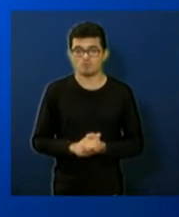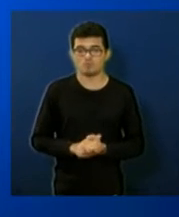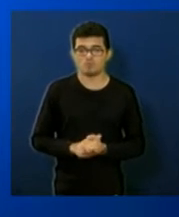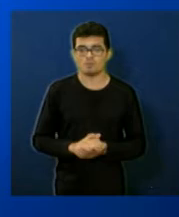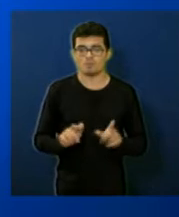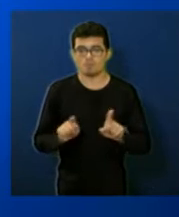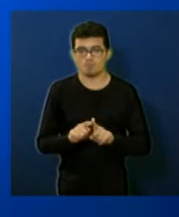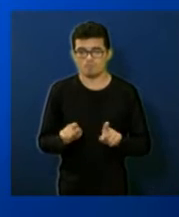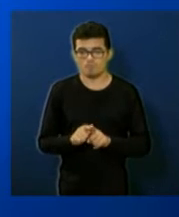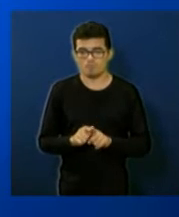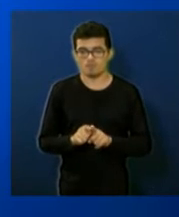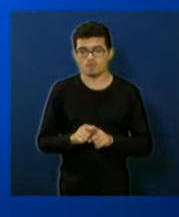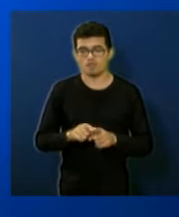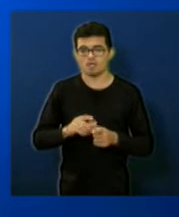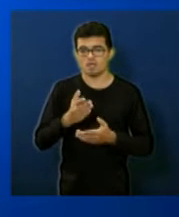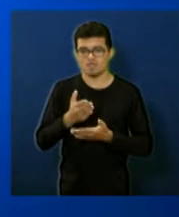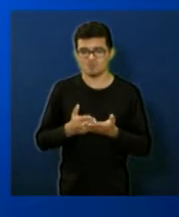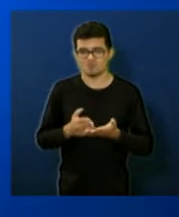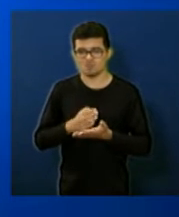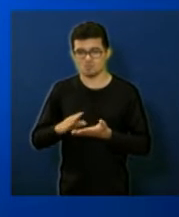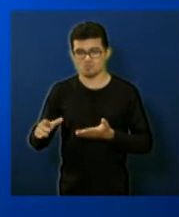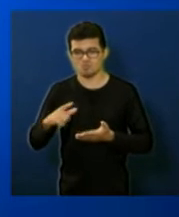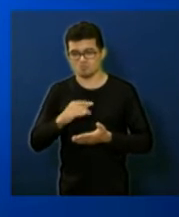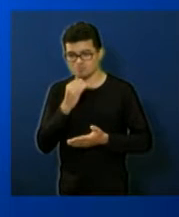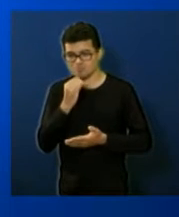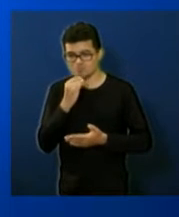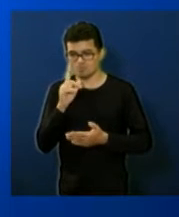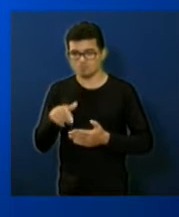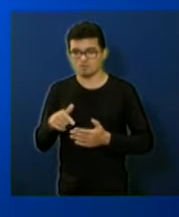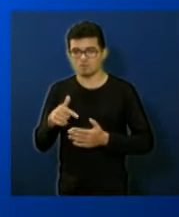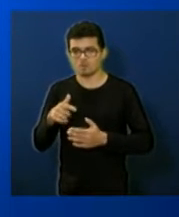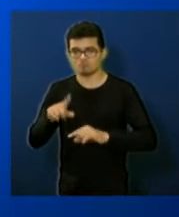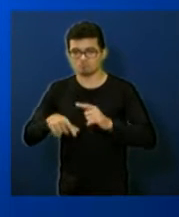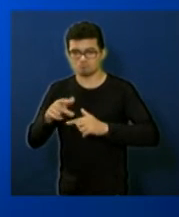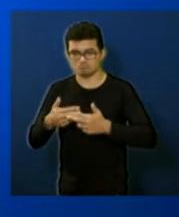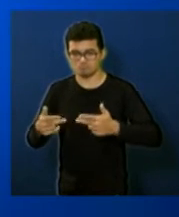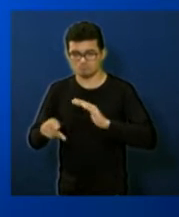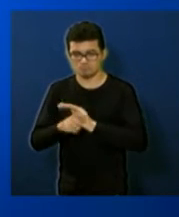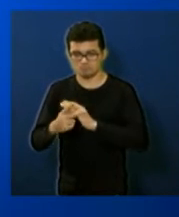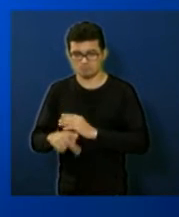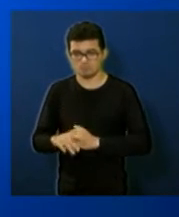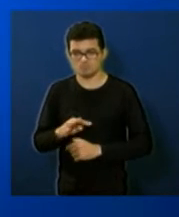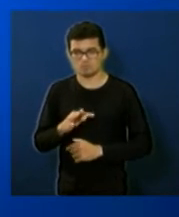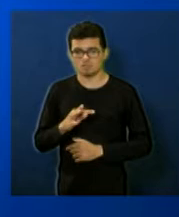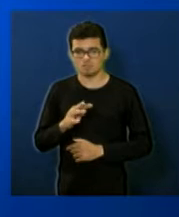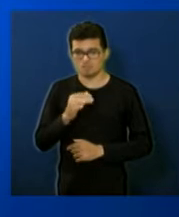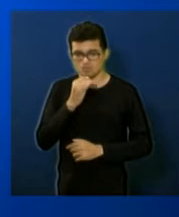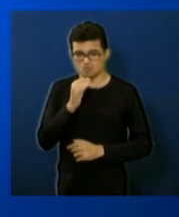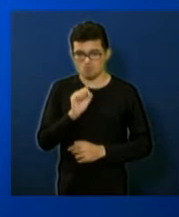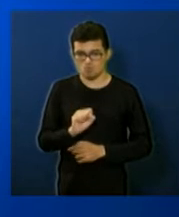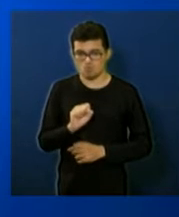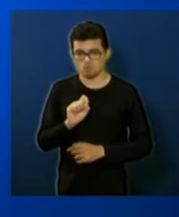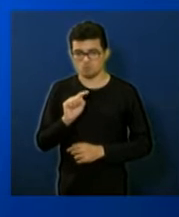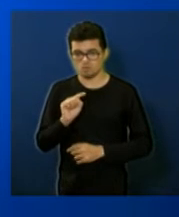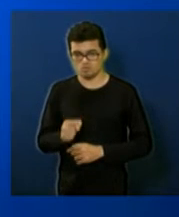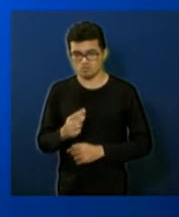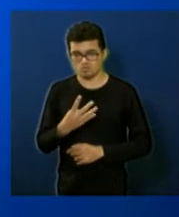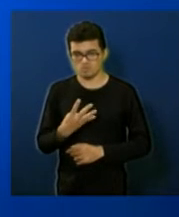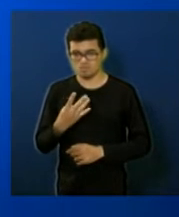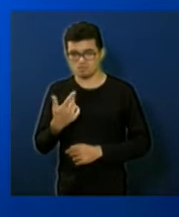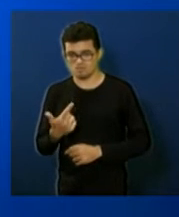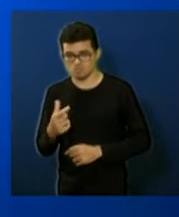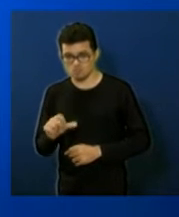serviços e separamos também esses equipamentos que são utilizados para terceirização que representa 8 milhões 429